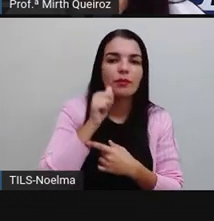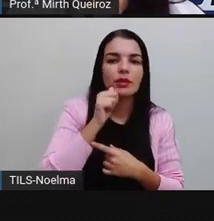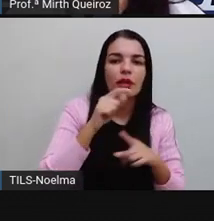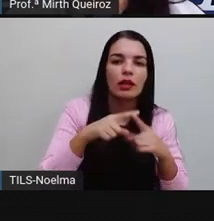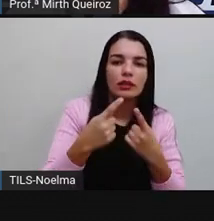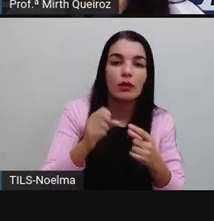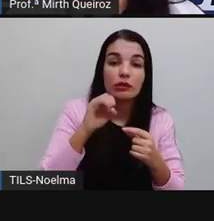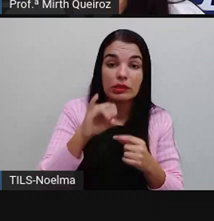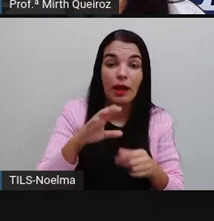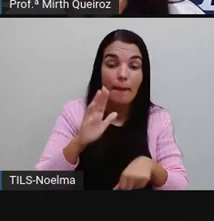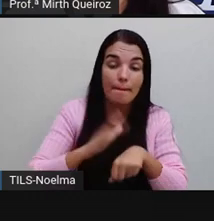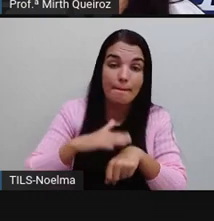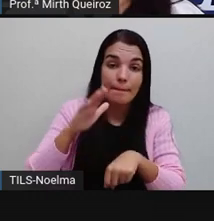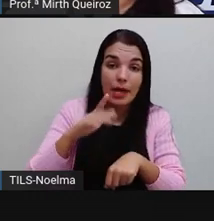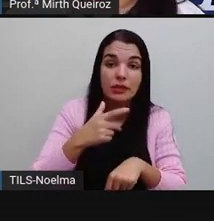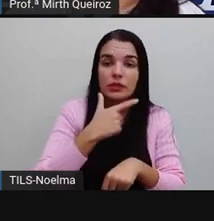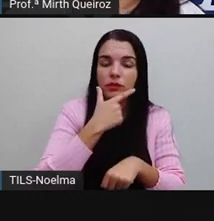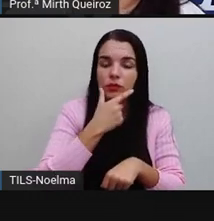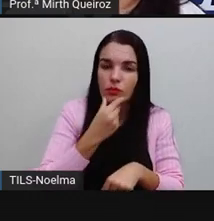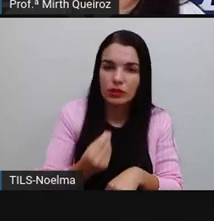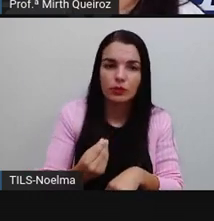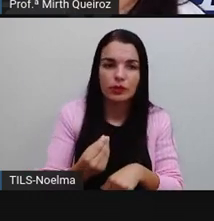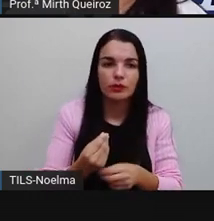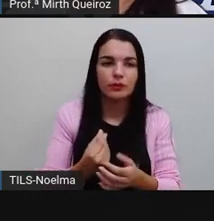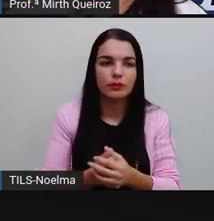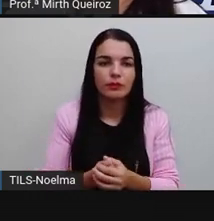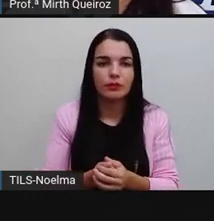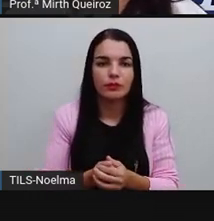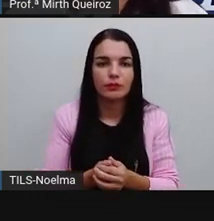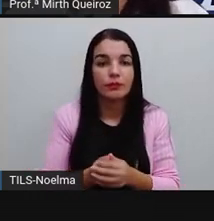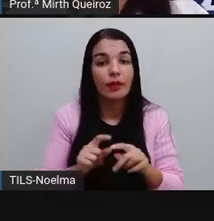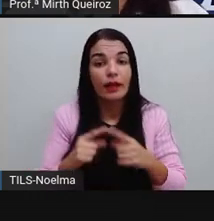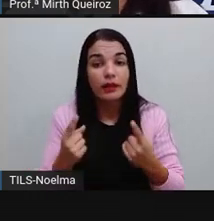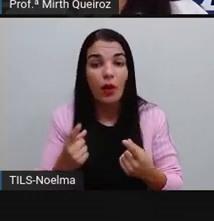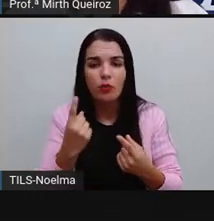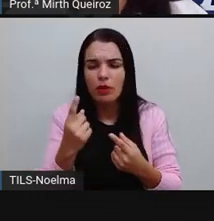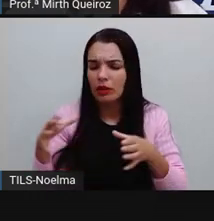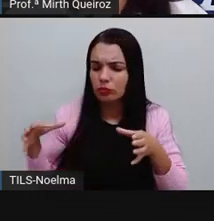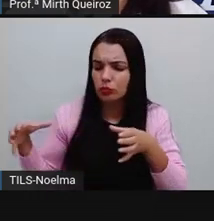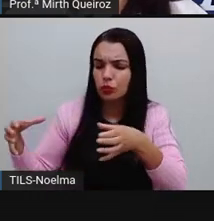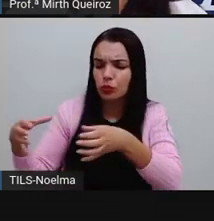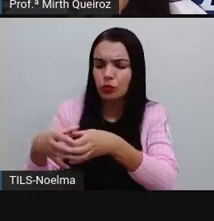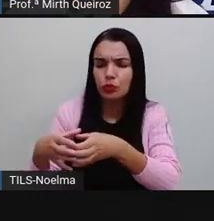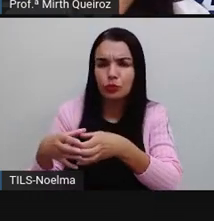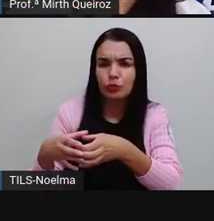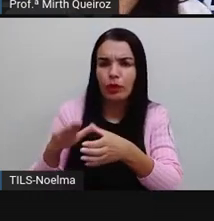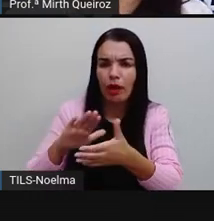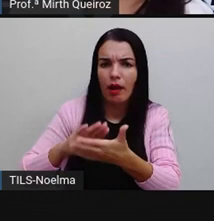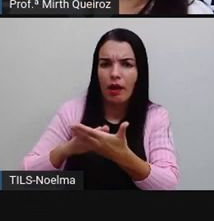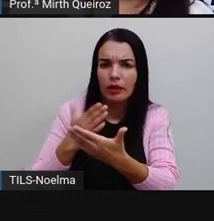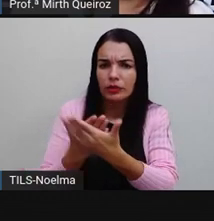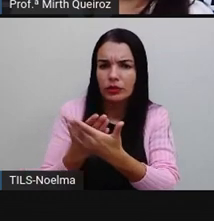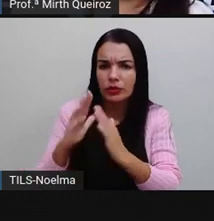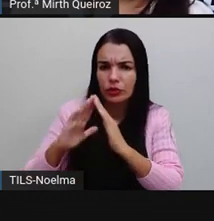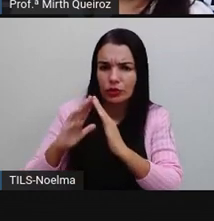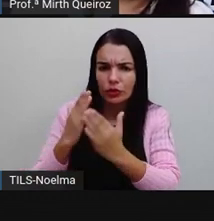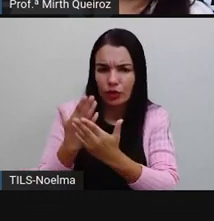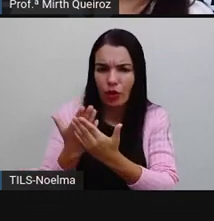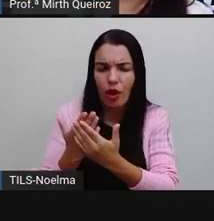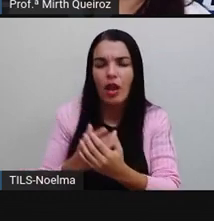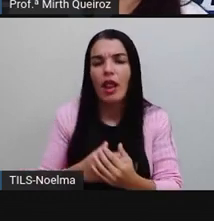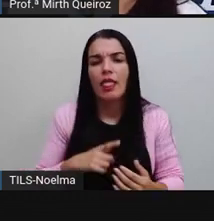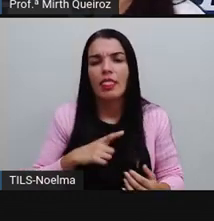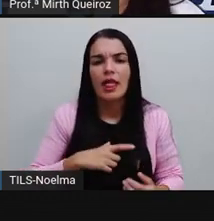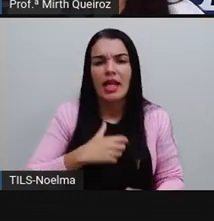deve prevalecer aí, seria o masculino. Sendo assim, numa turma onde haja 100 alunas